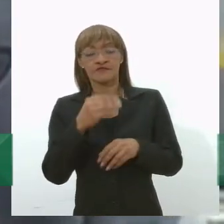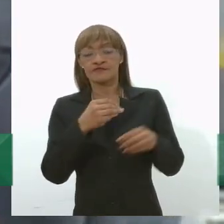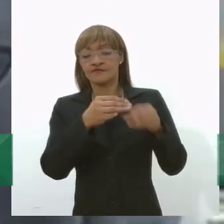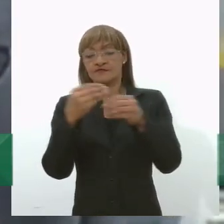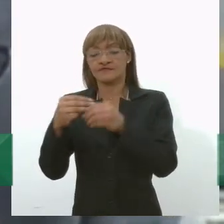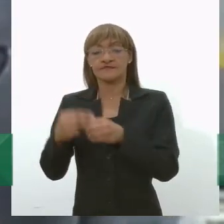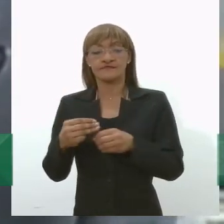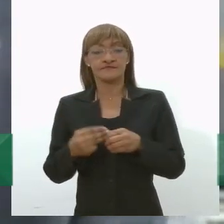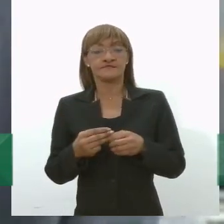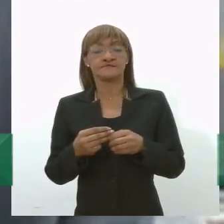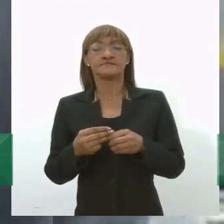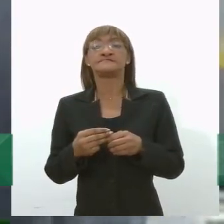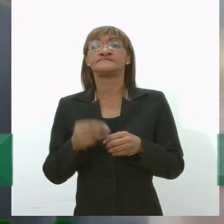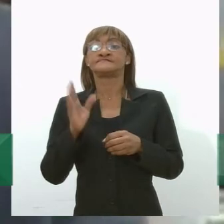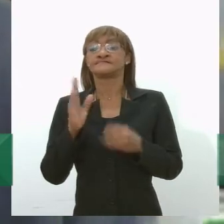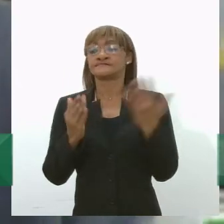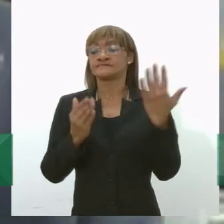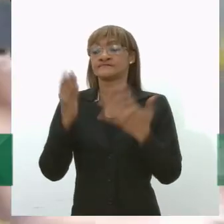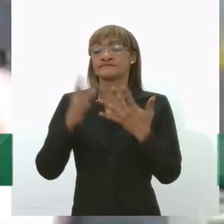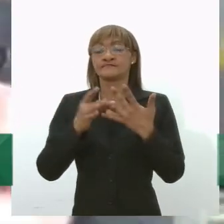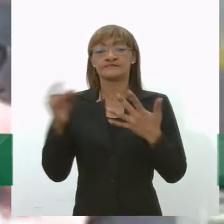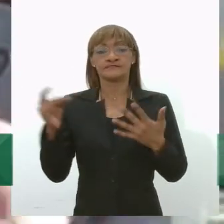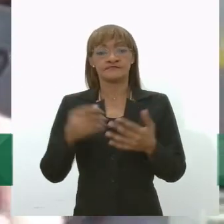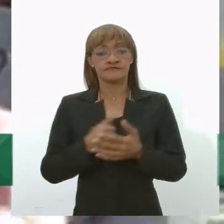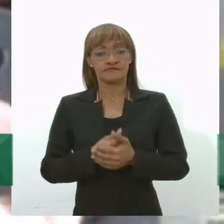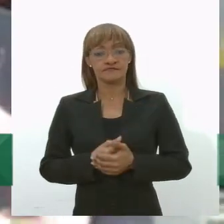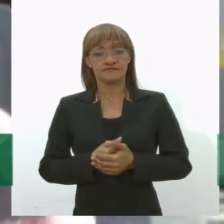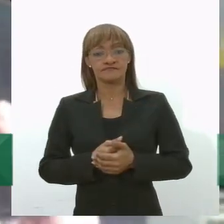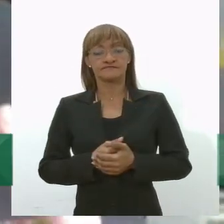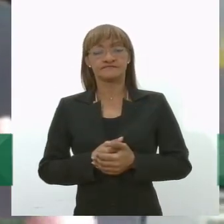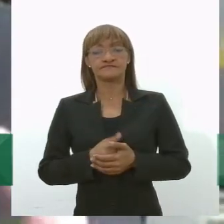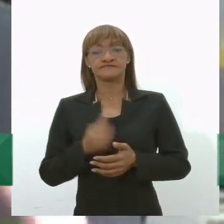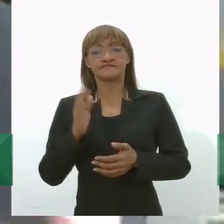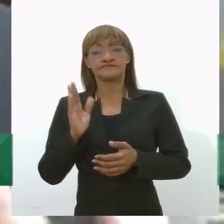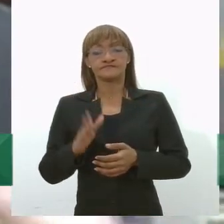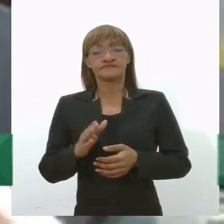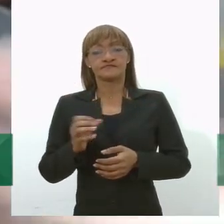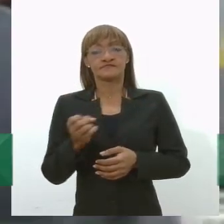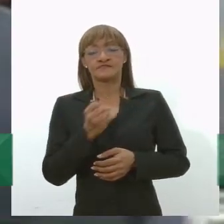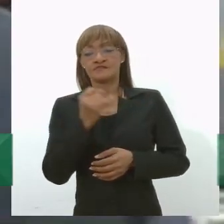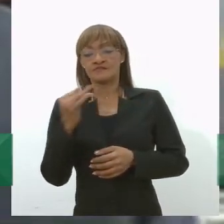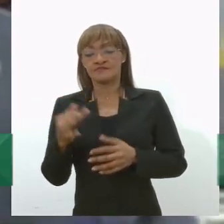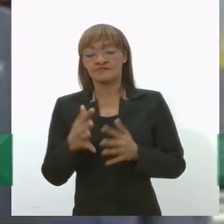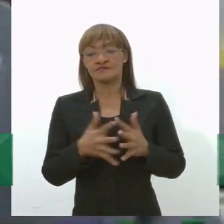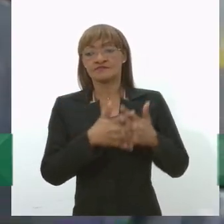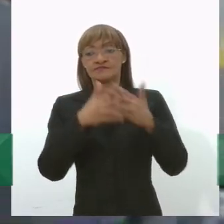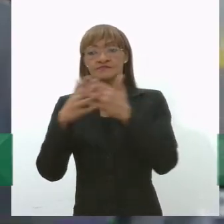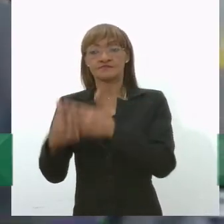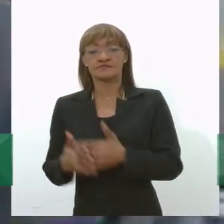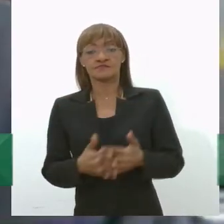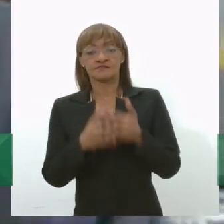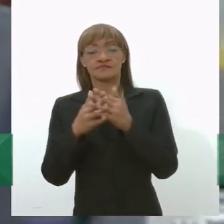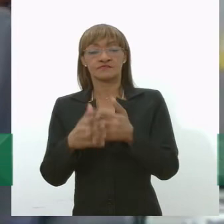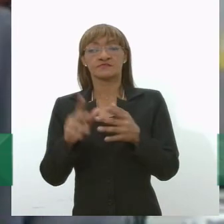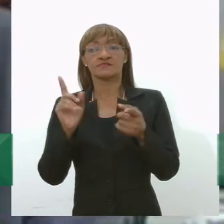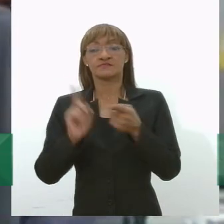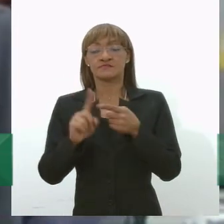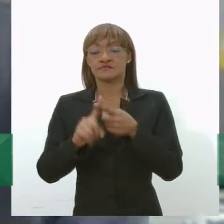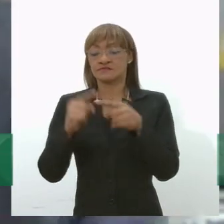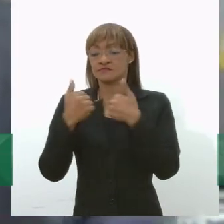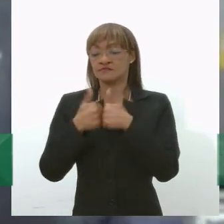nas licitações tal que a frota de coletores de caminhões coletores a própria frota de ônibus urbanos